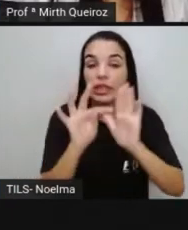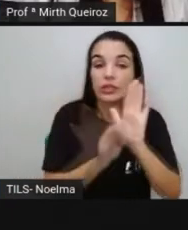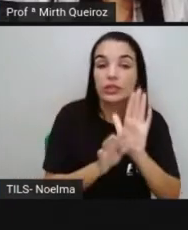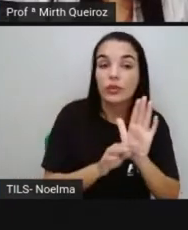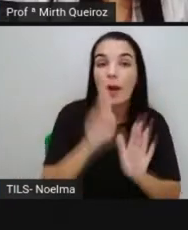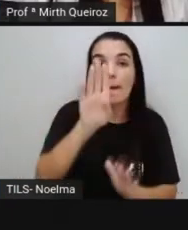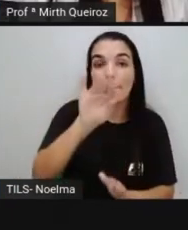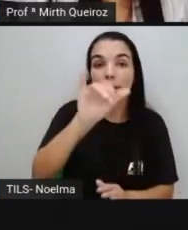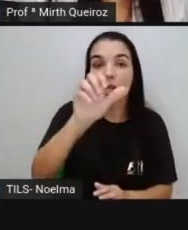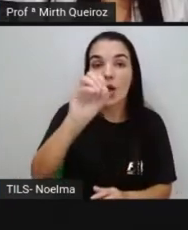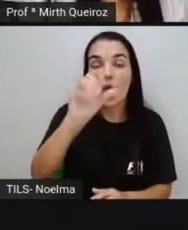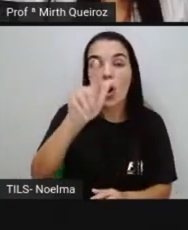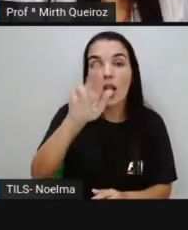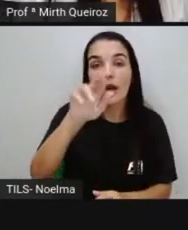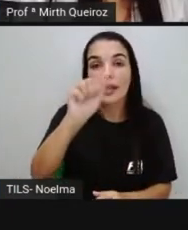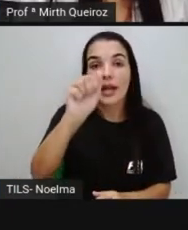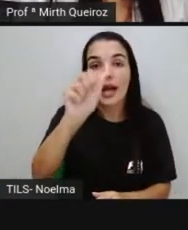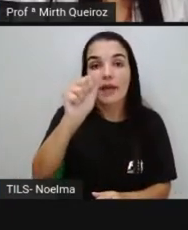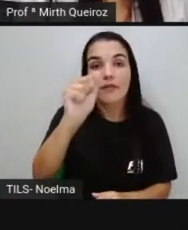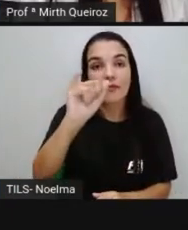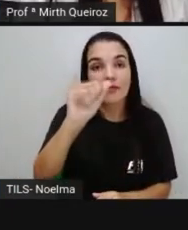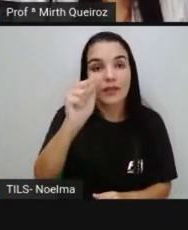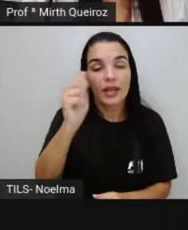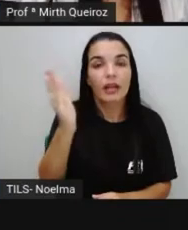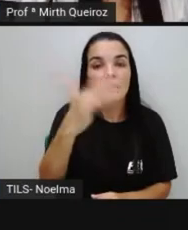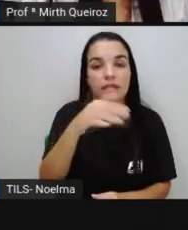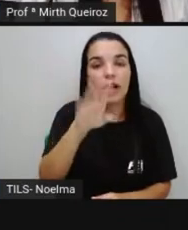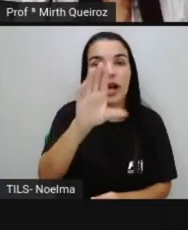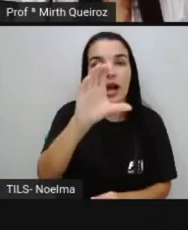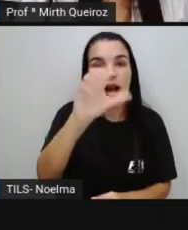biografia e autobiografia.